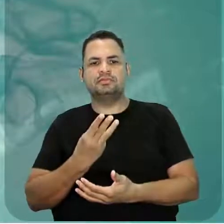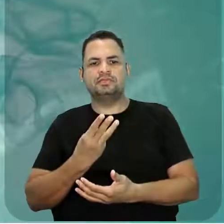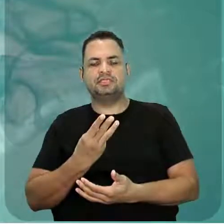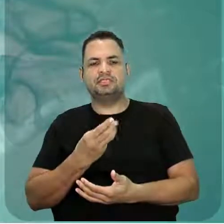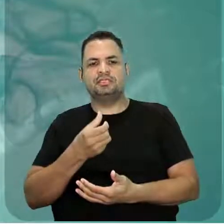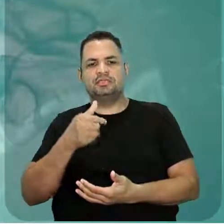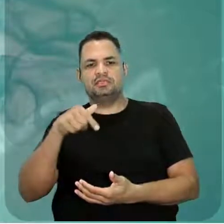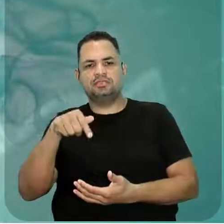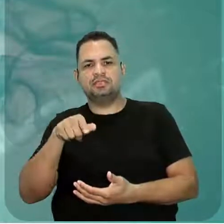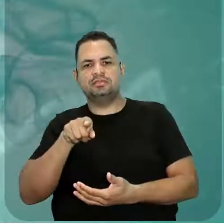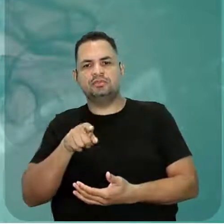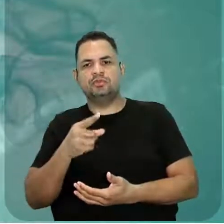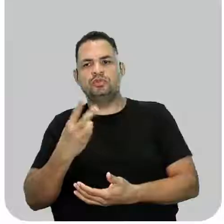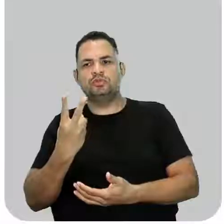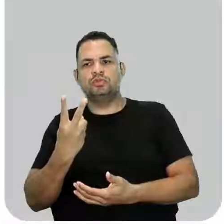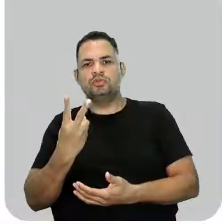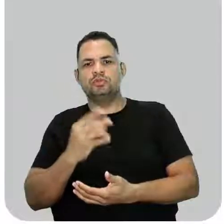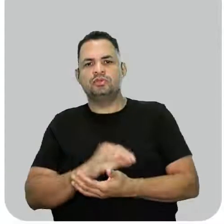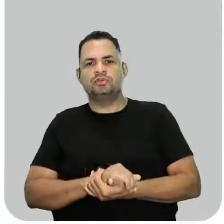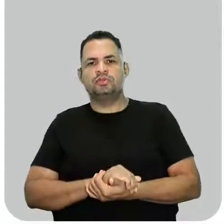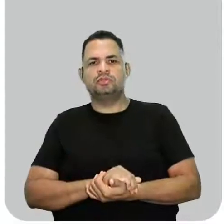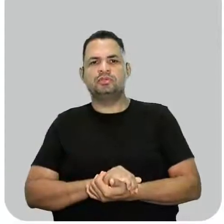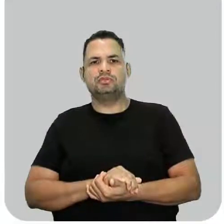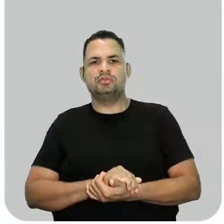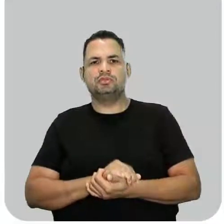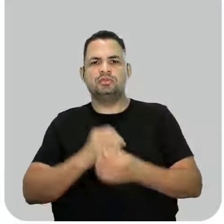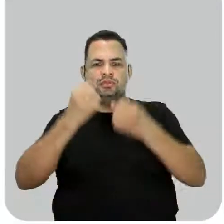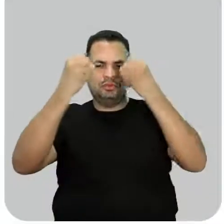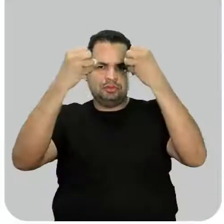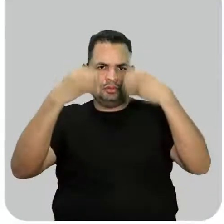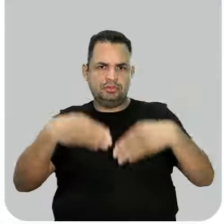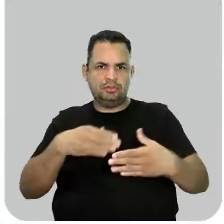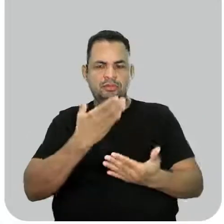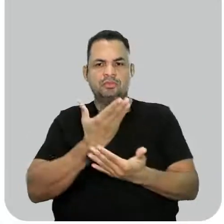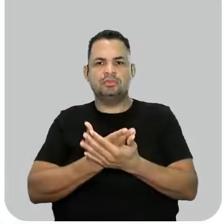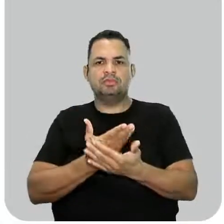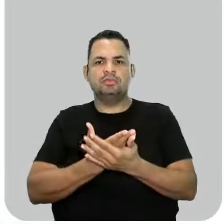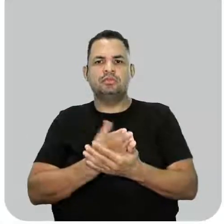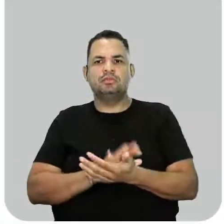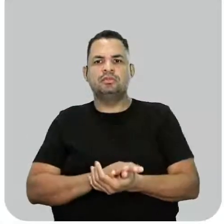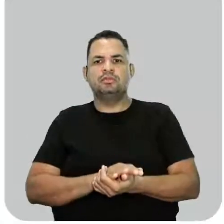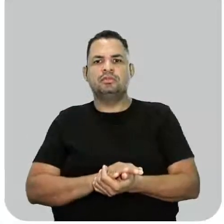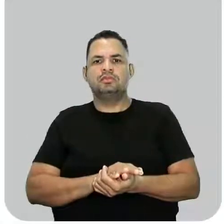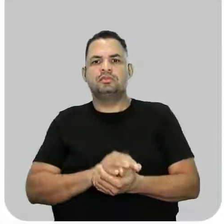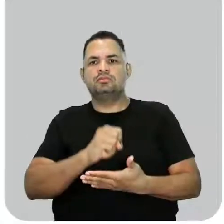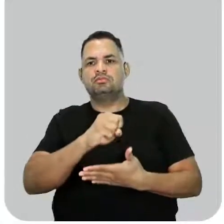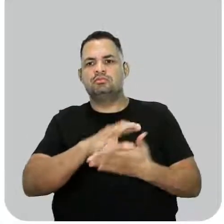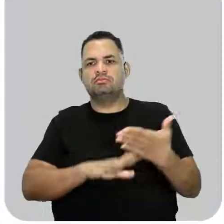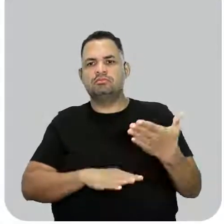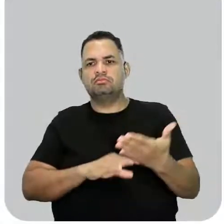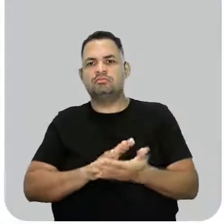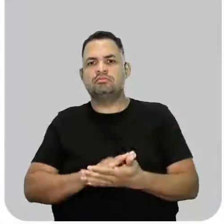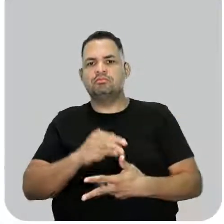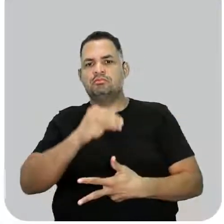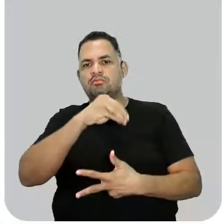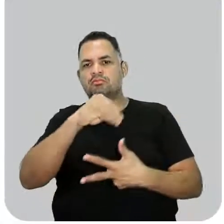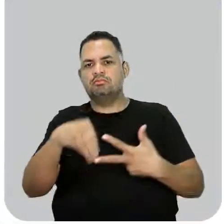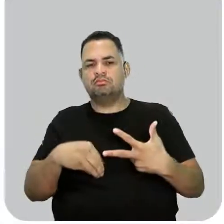.2, falando sobre aulão, questões do Enem.